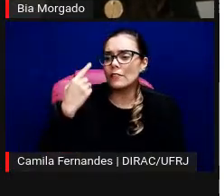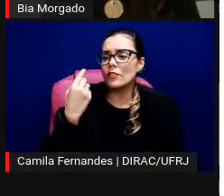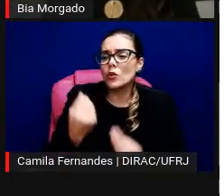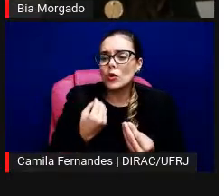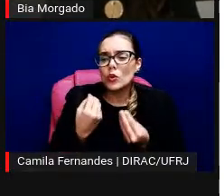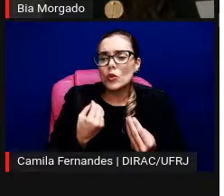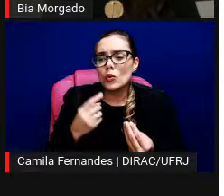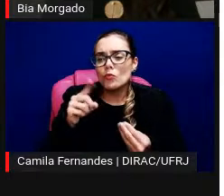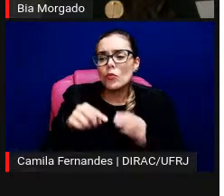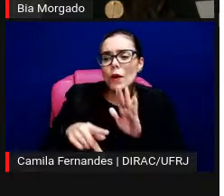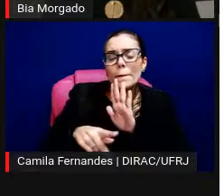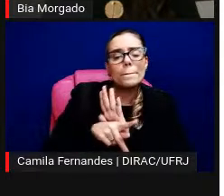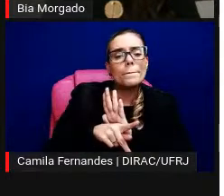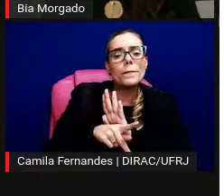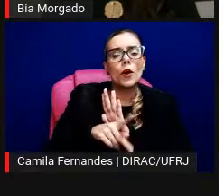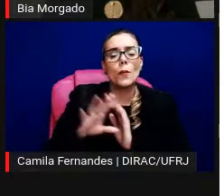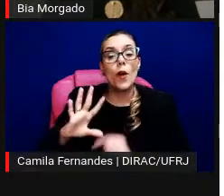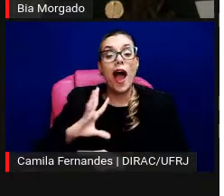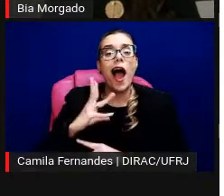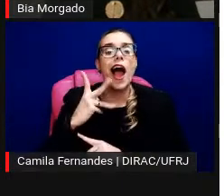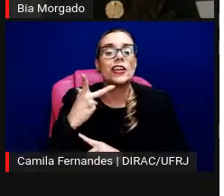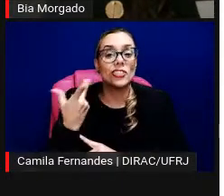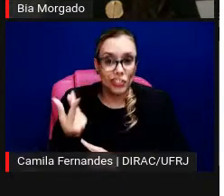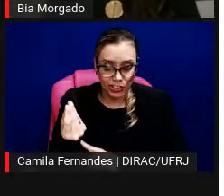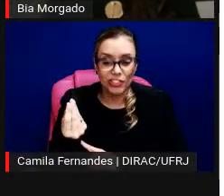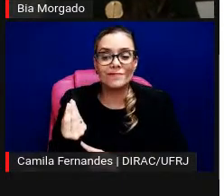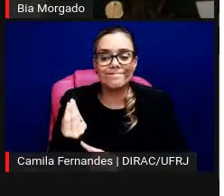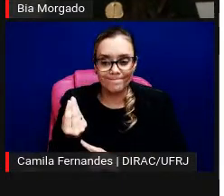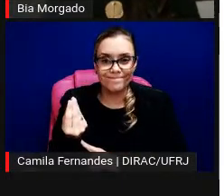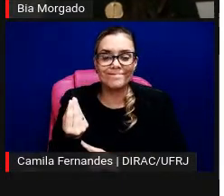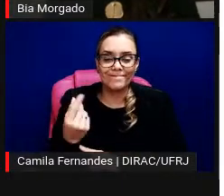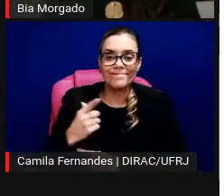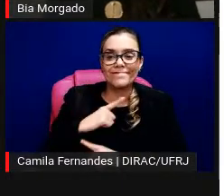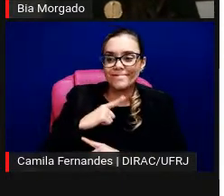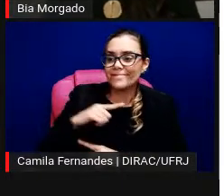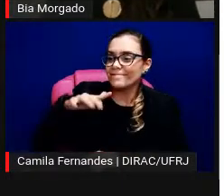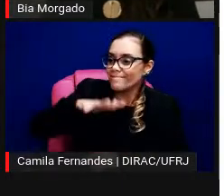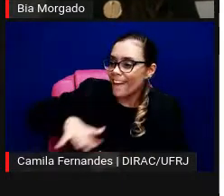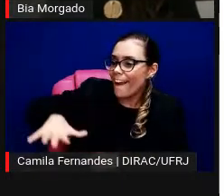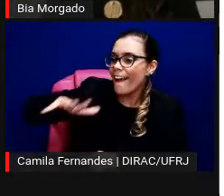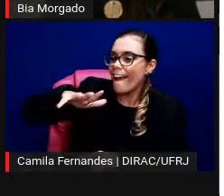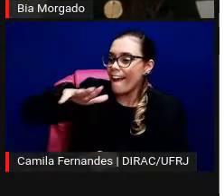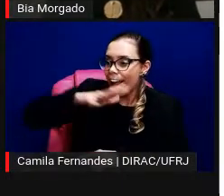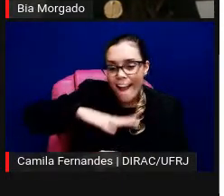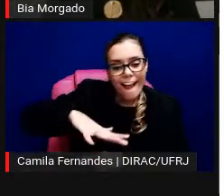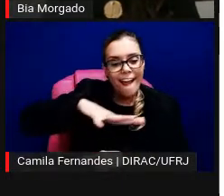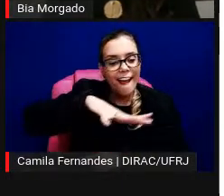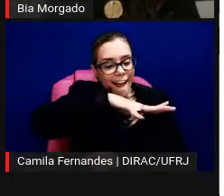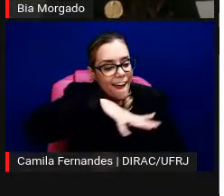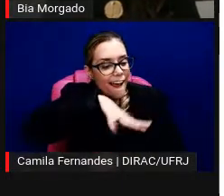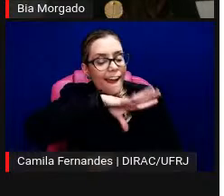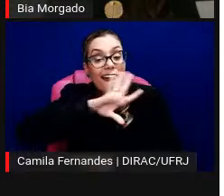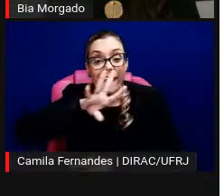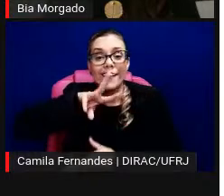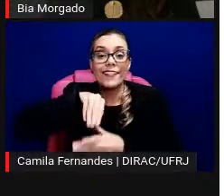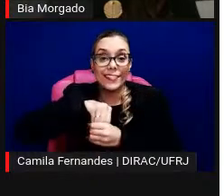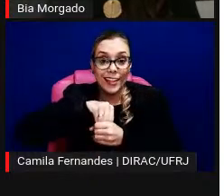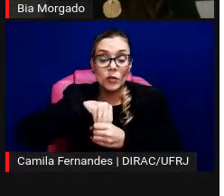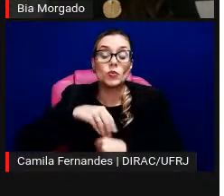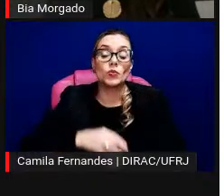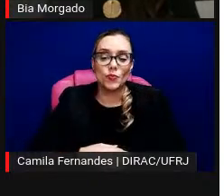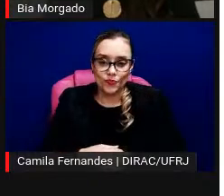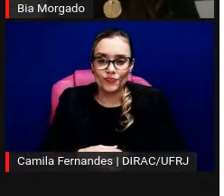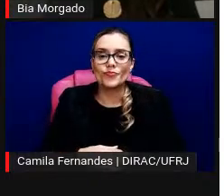com a arte dentro também dos espaços institucionais. O que não é fácil, como vocês podem ver nessa imagem